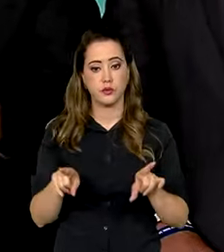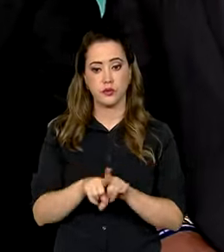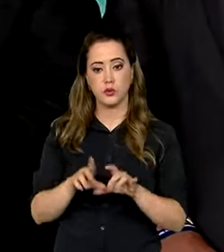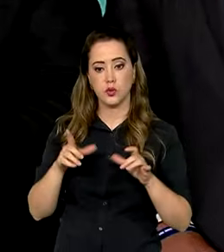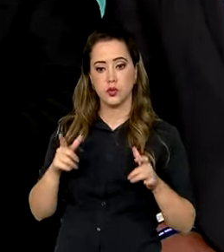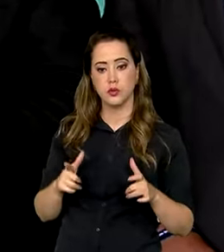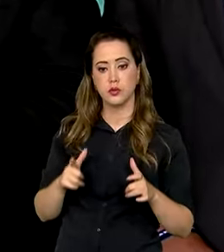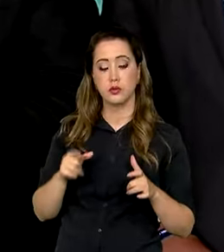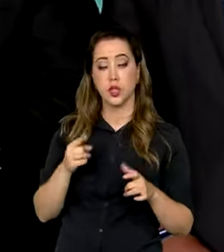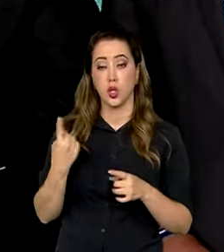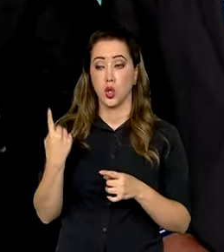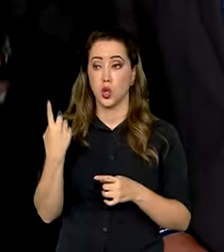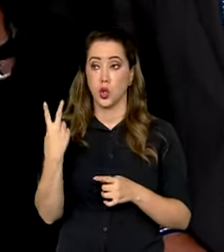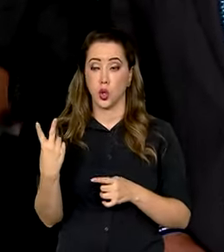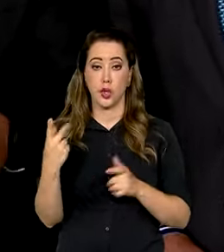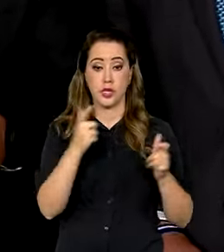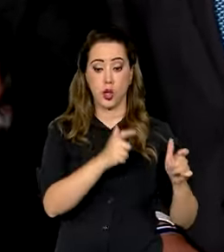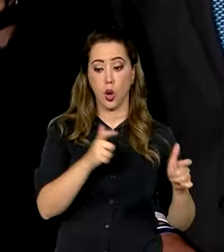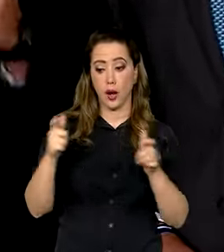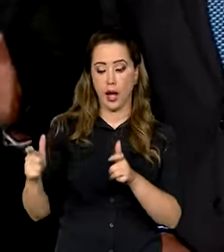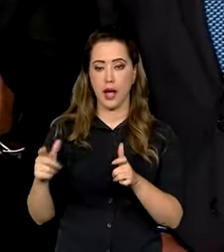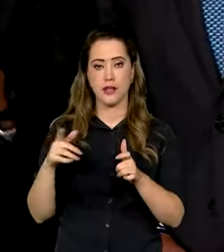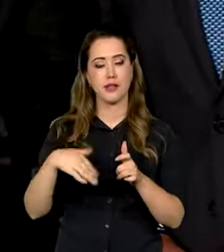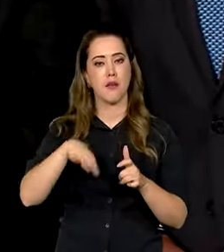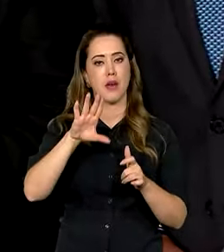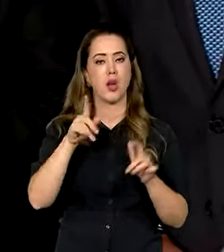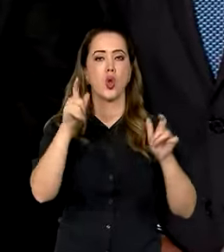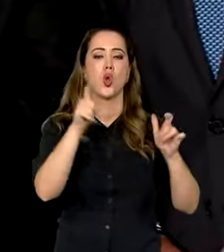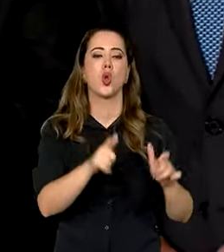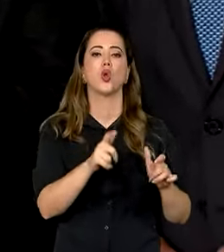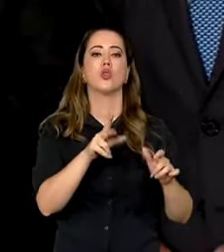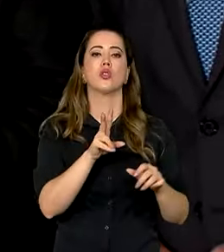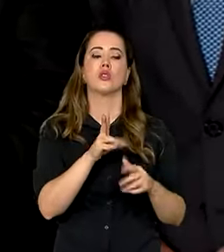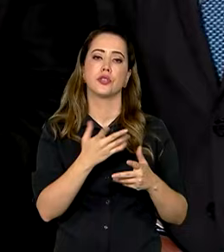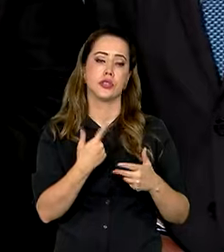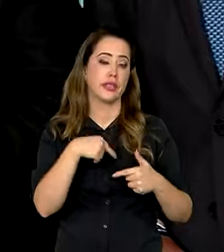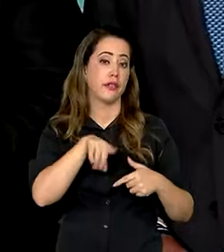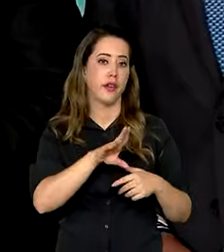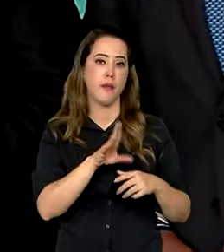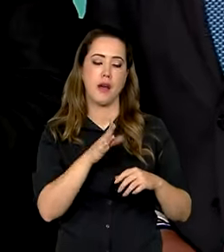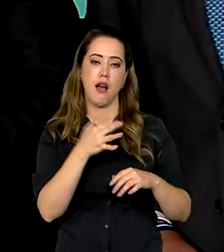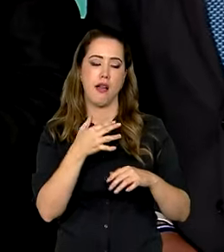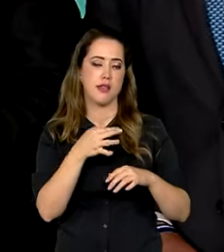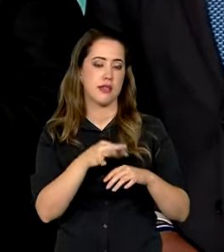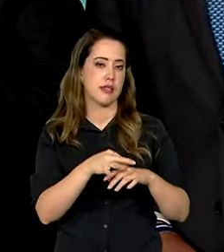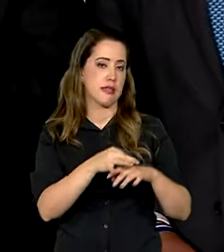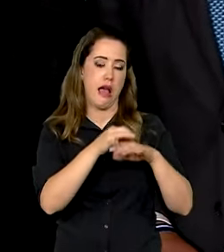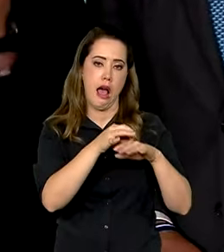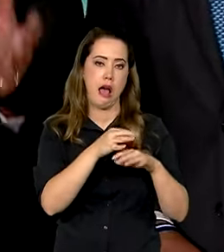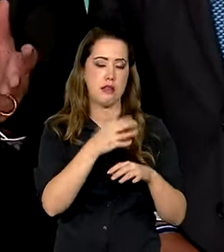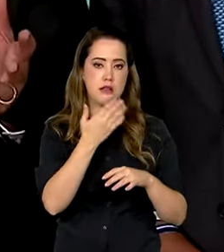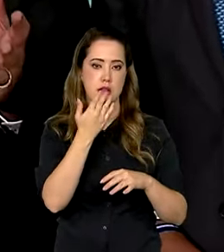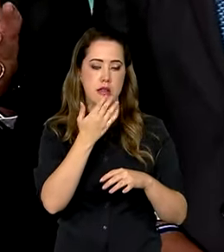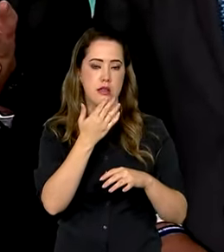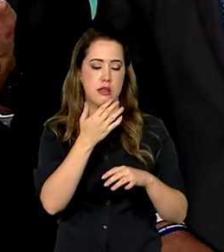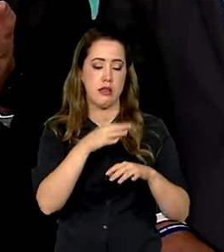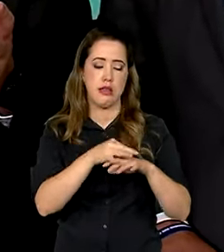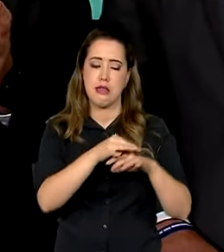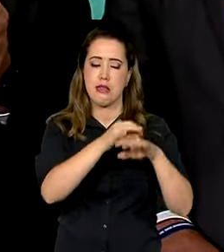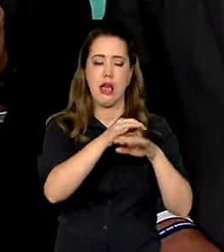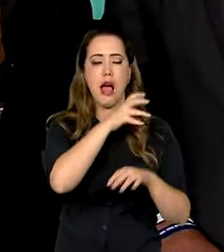Mundau e Manguaba é um dos maiores centros do planeta em produção de proteína animal de origem